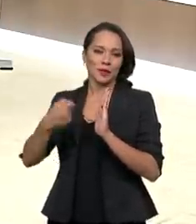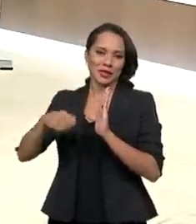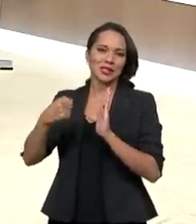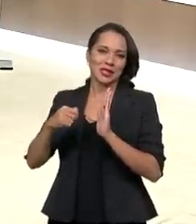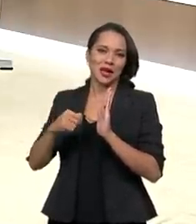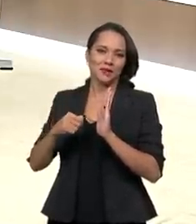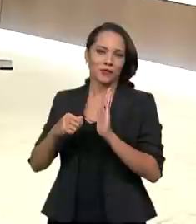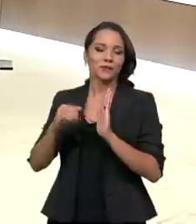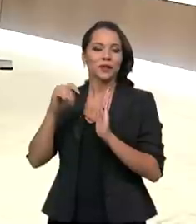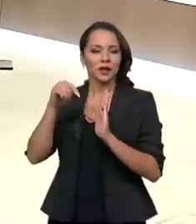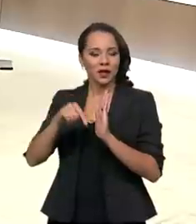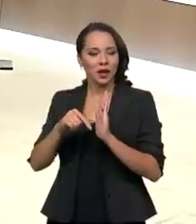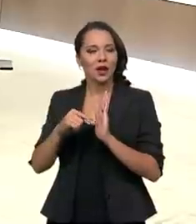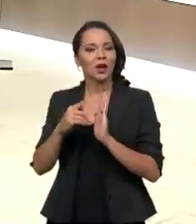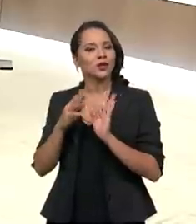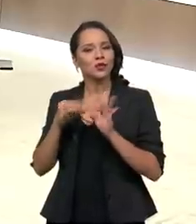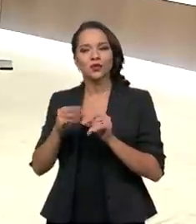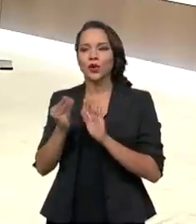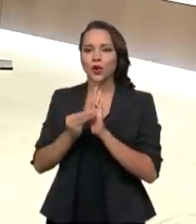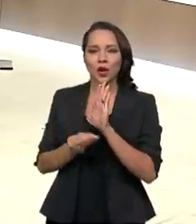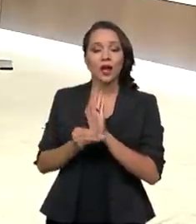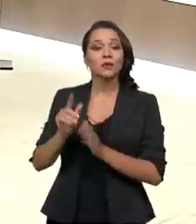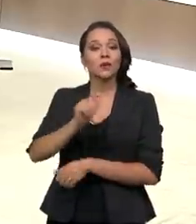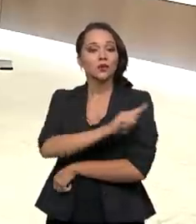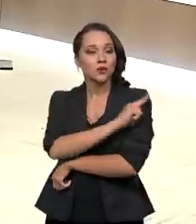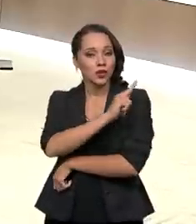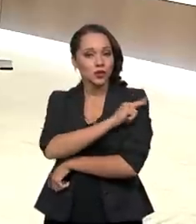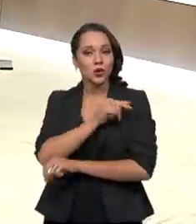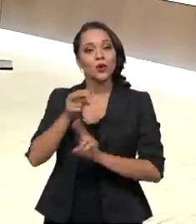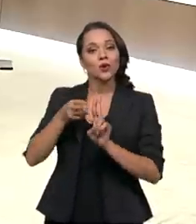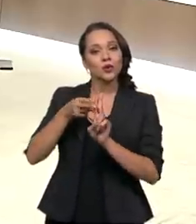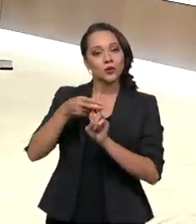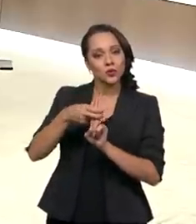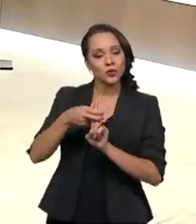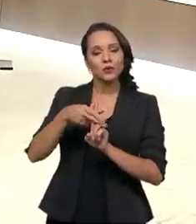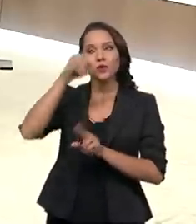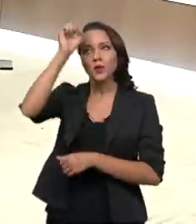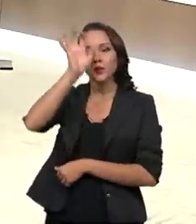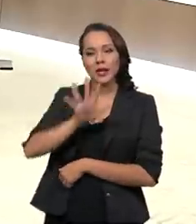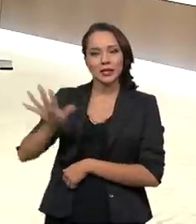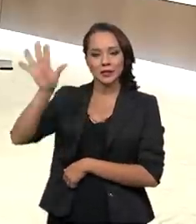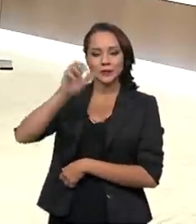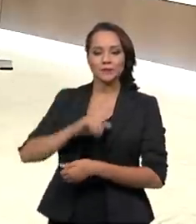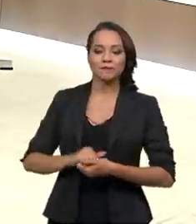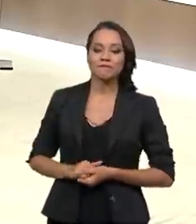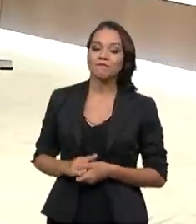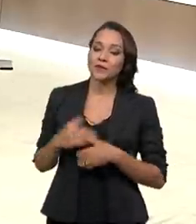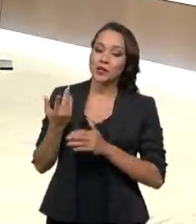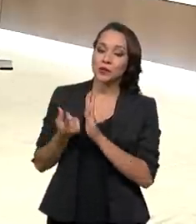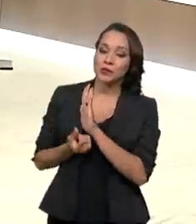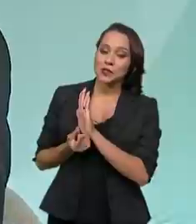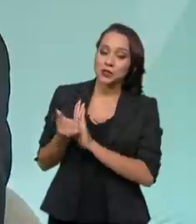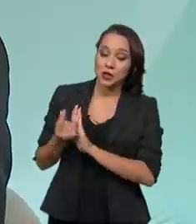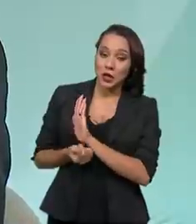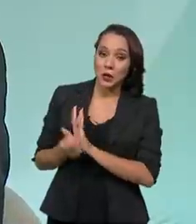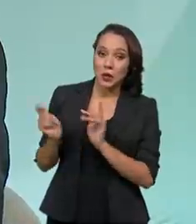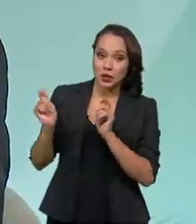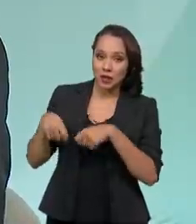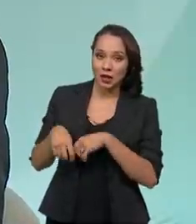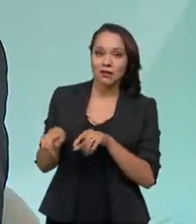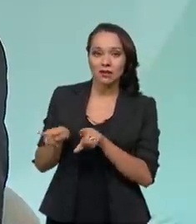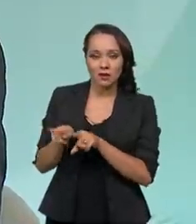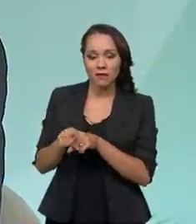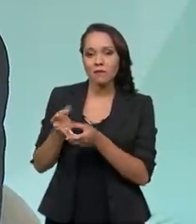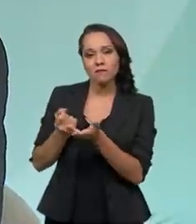dentro do que era colocado pelos gestores do SUS pelo Brasil afora. Então, esses recursos serviram também